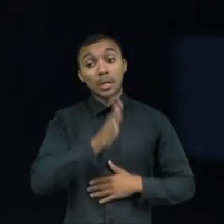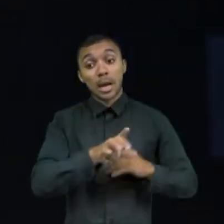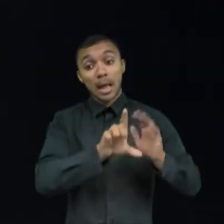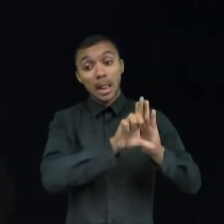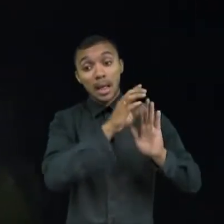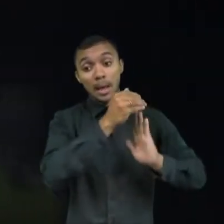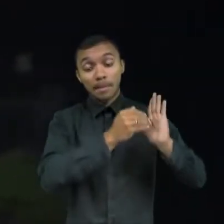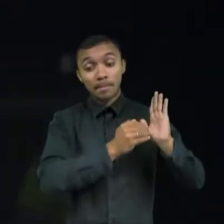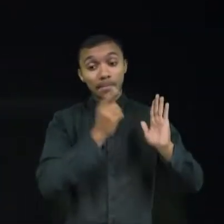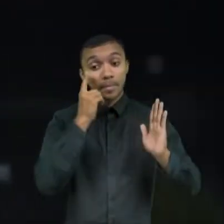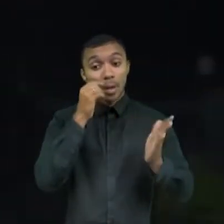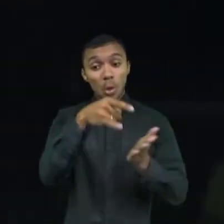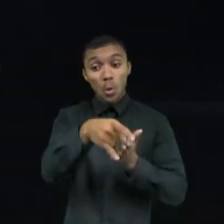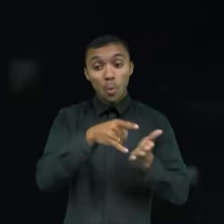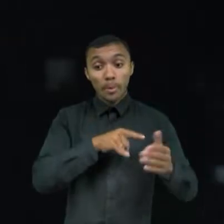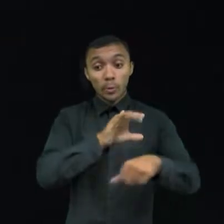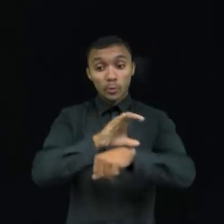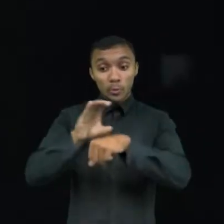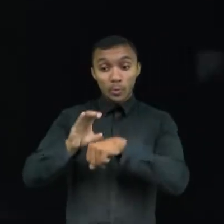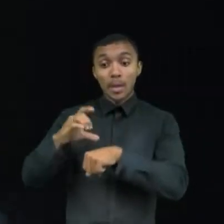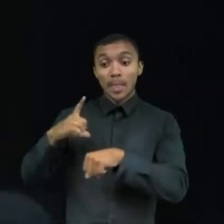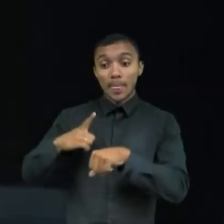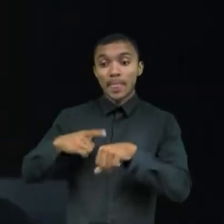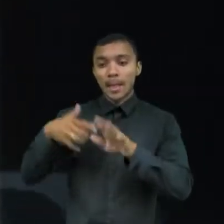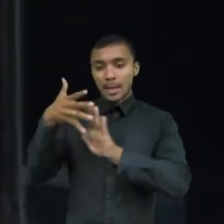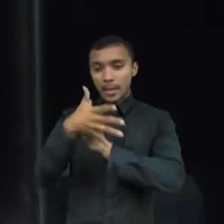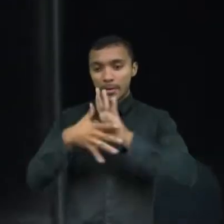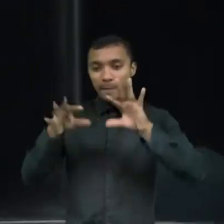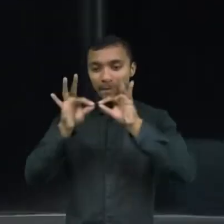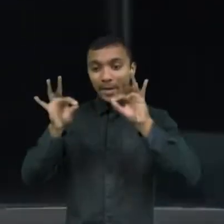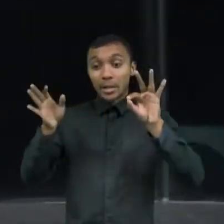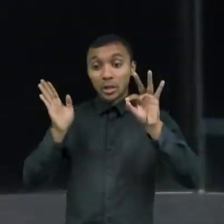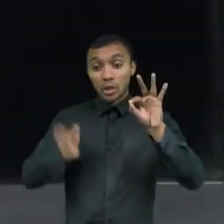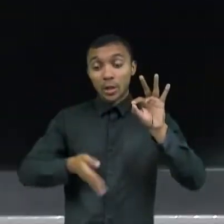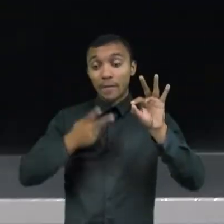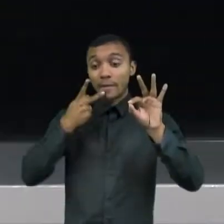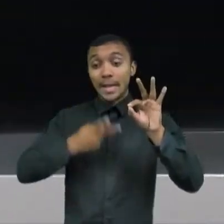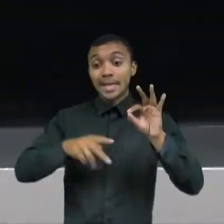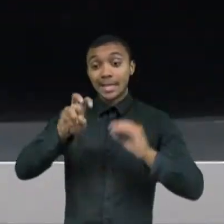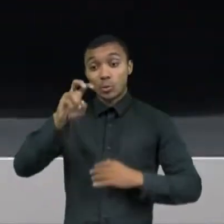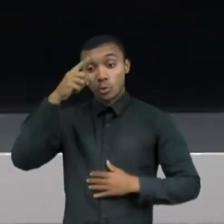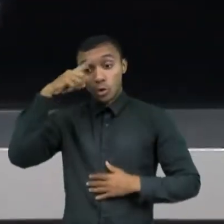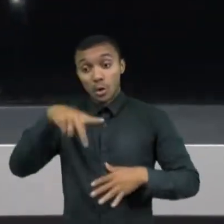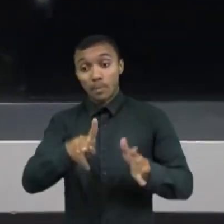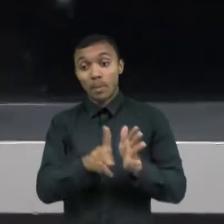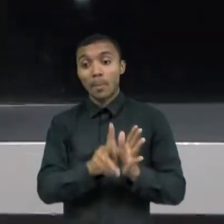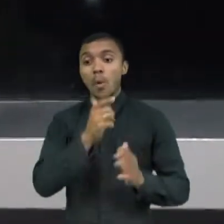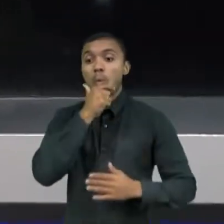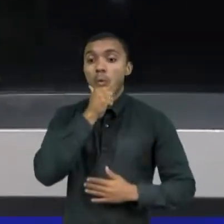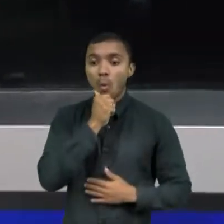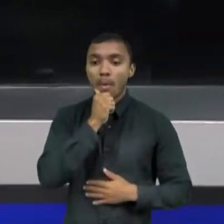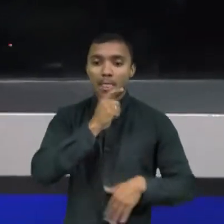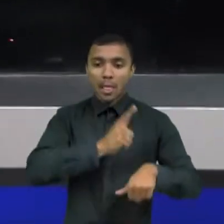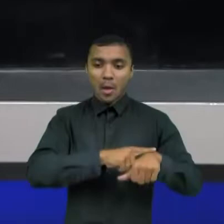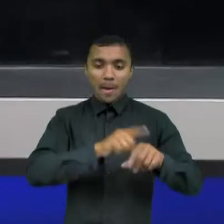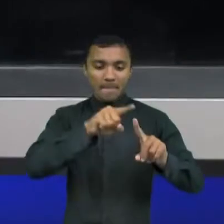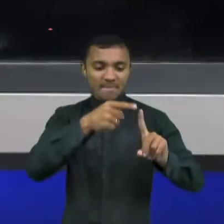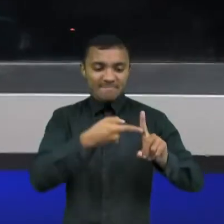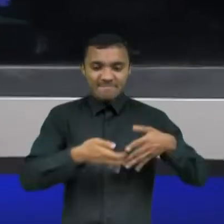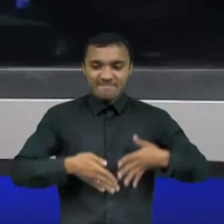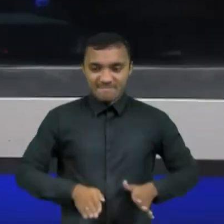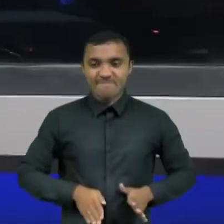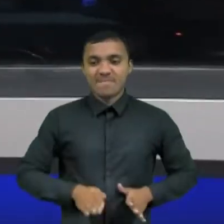Constituição prevê a licença remunerada por cinco dias para os trabalhadores após o nascimento da criança,